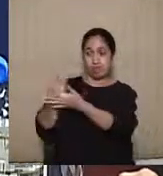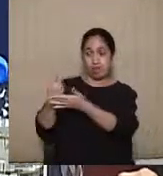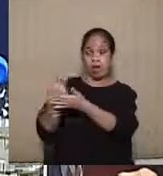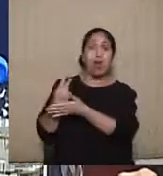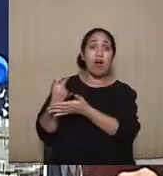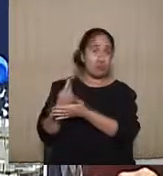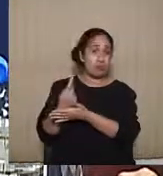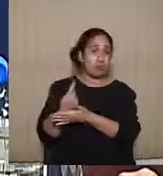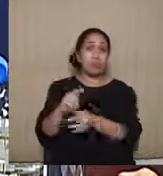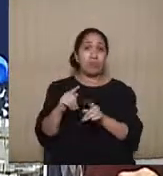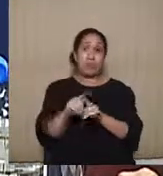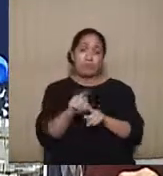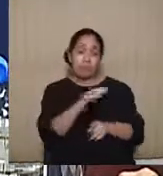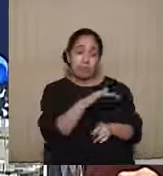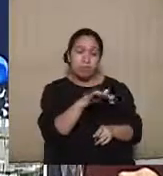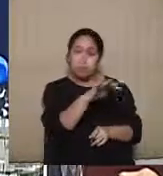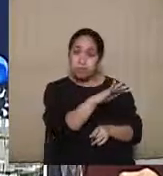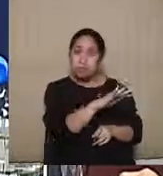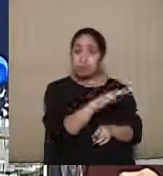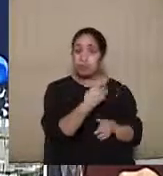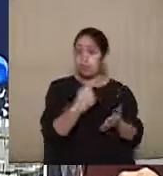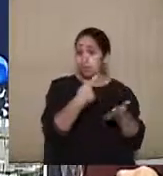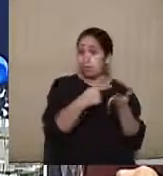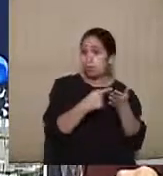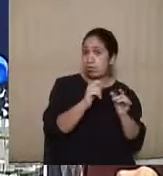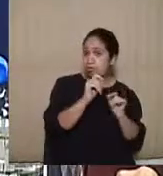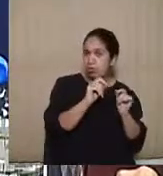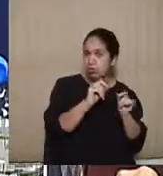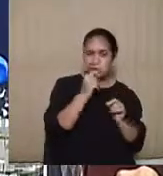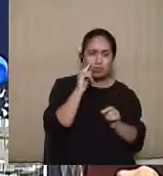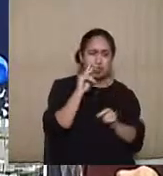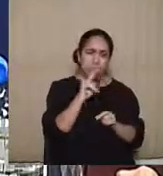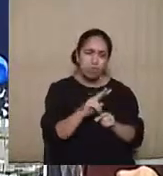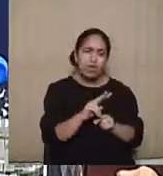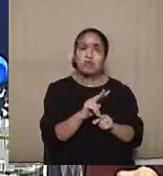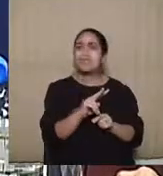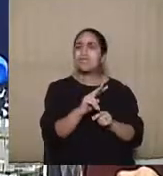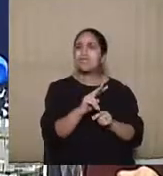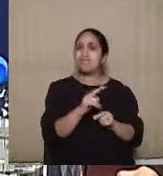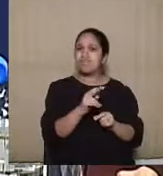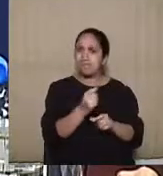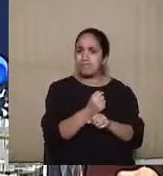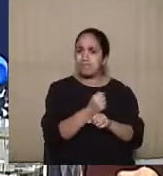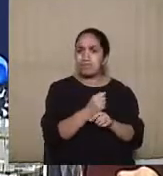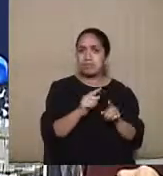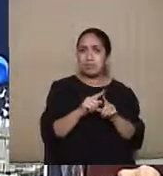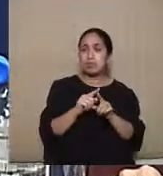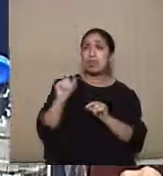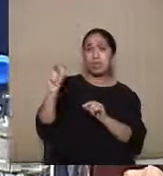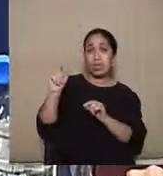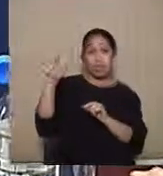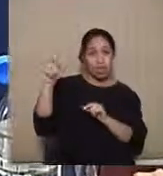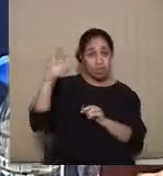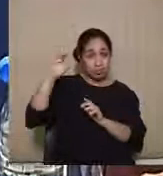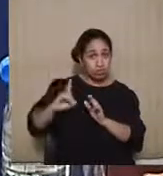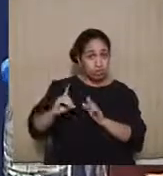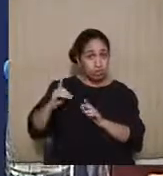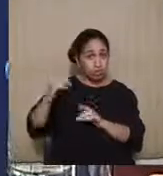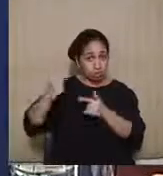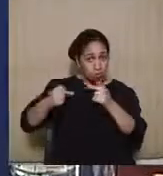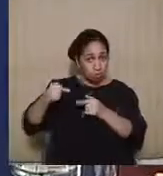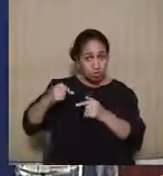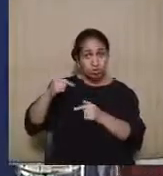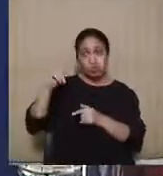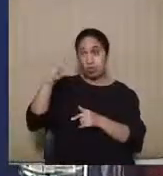tempo, quando a gente for lá na parte dispositiva do acórdão e verificar a dosimetria da pena, tem que ter lá também a suspensão de direitos políticos. Se não estiver